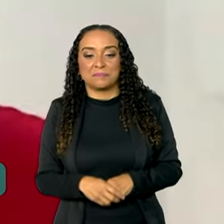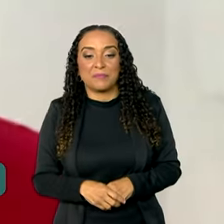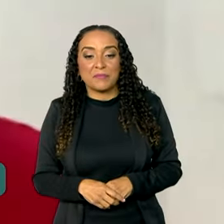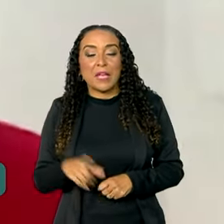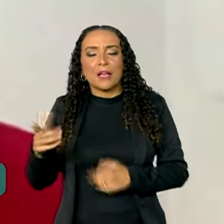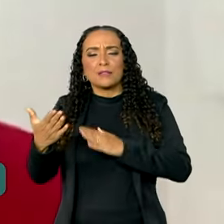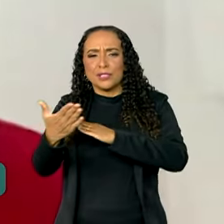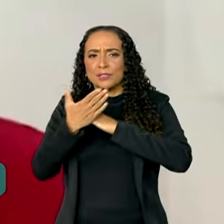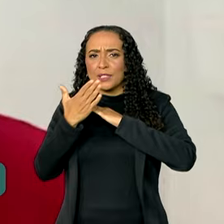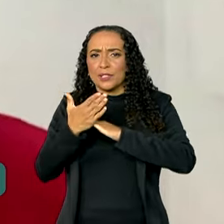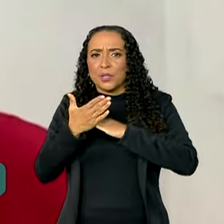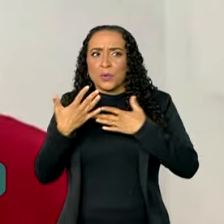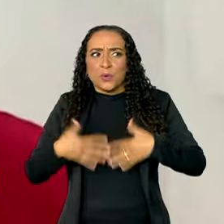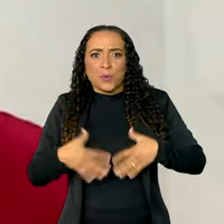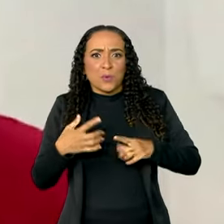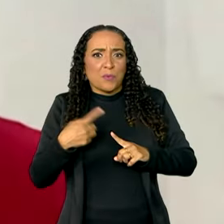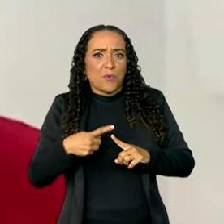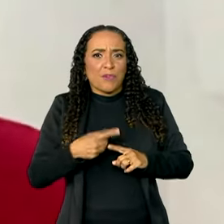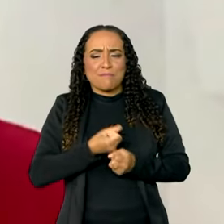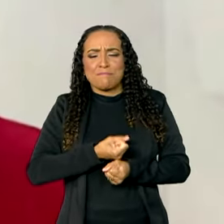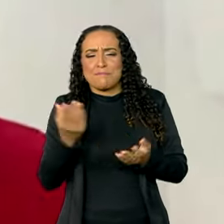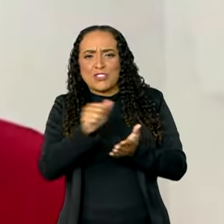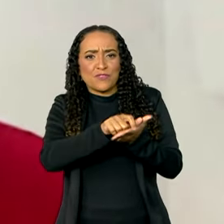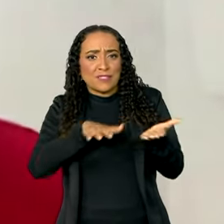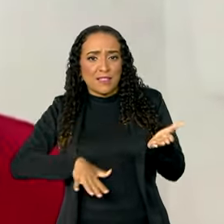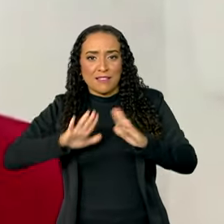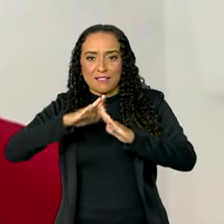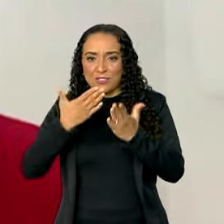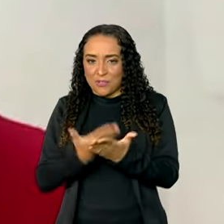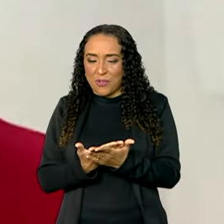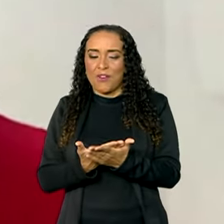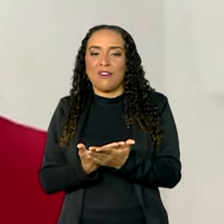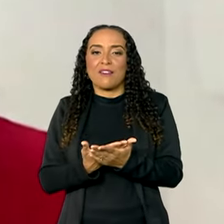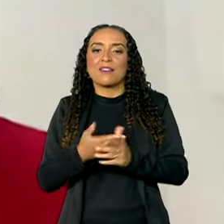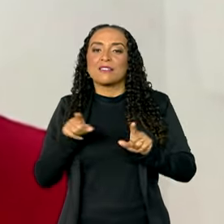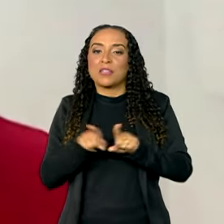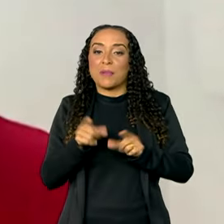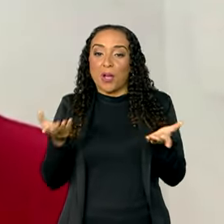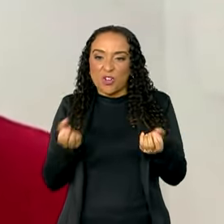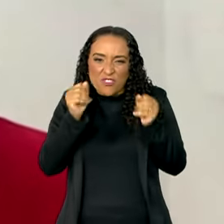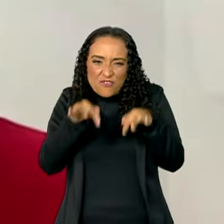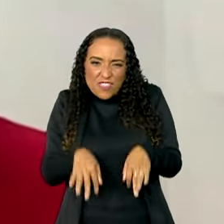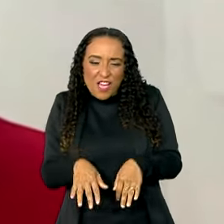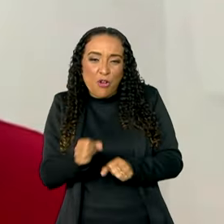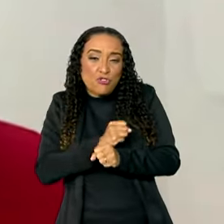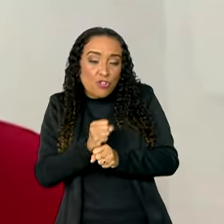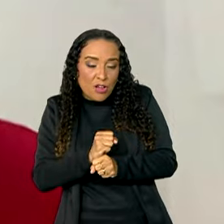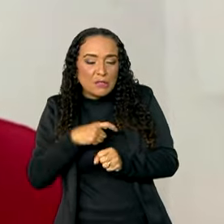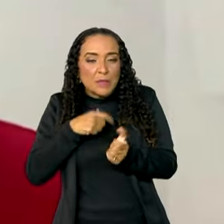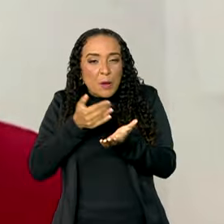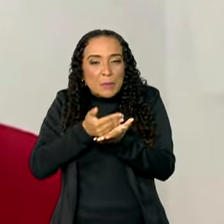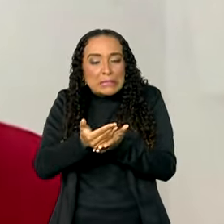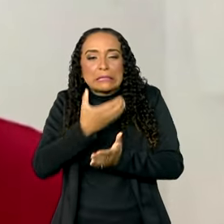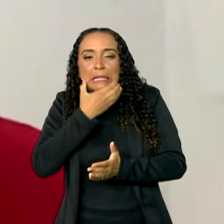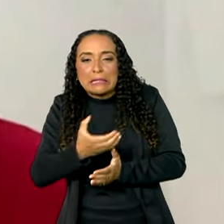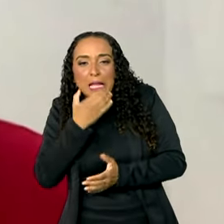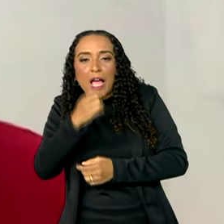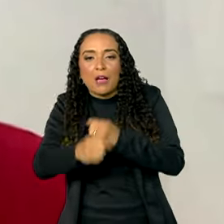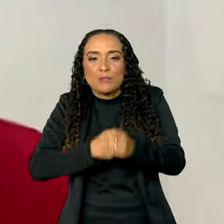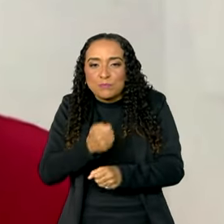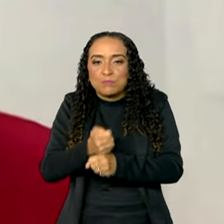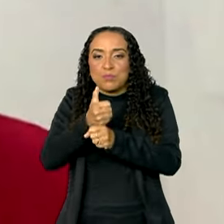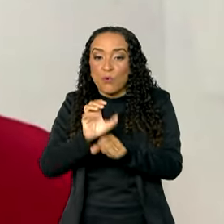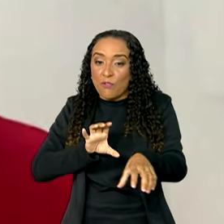Ele me ajudou bastante, principalmente em muitas atividades escolares e nesse final de ano, porque a gente está entrando ali em Natal, ano novo,